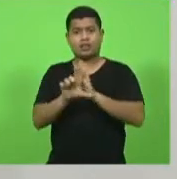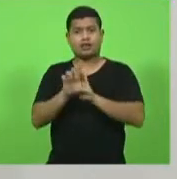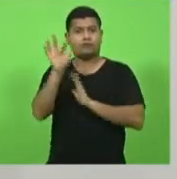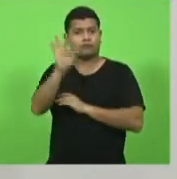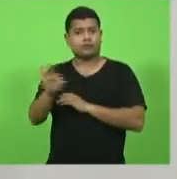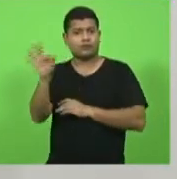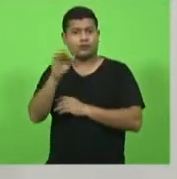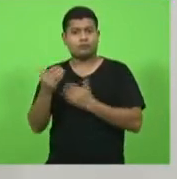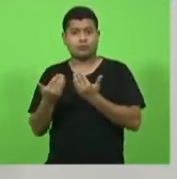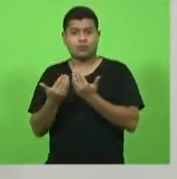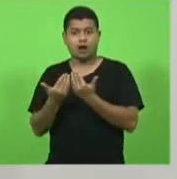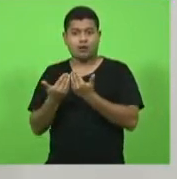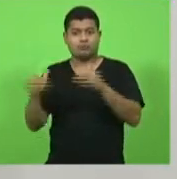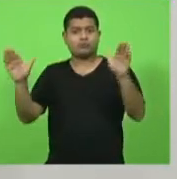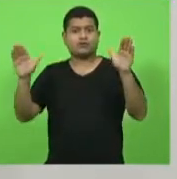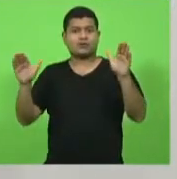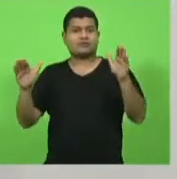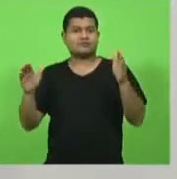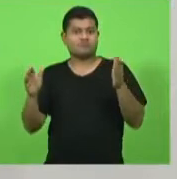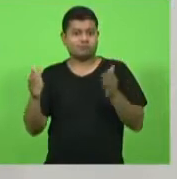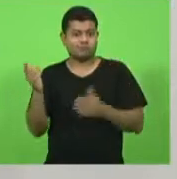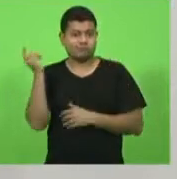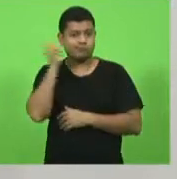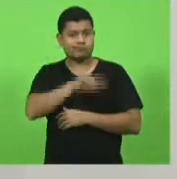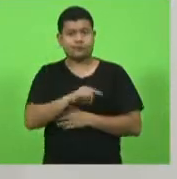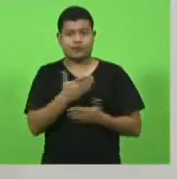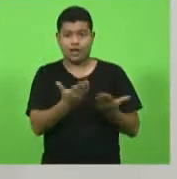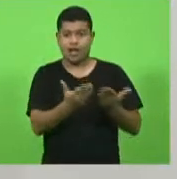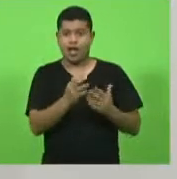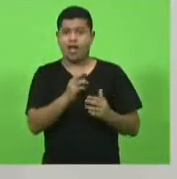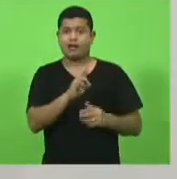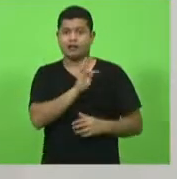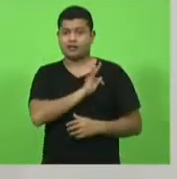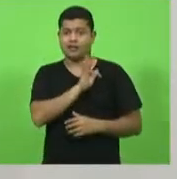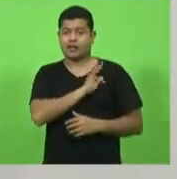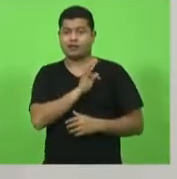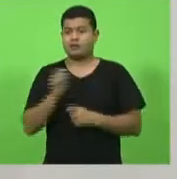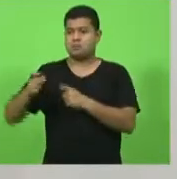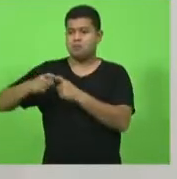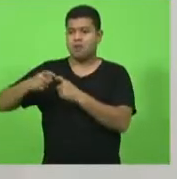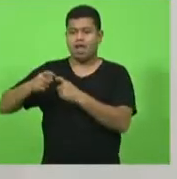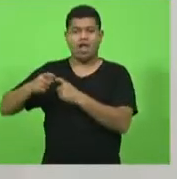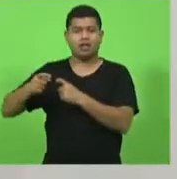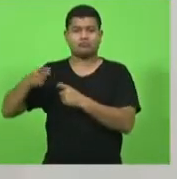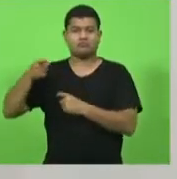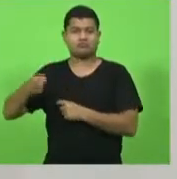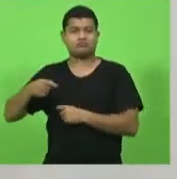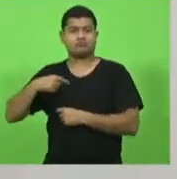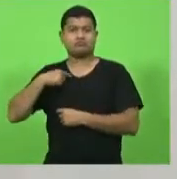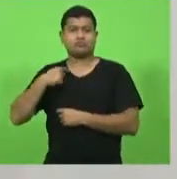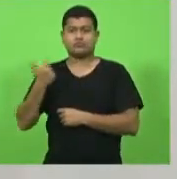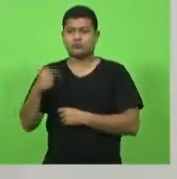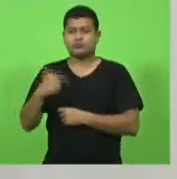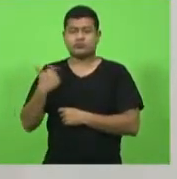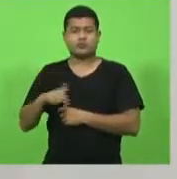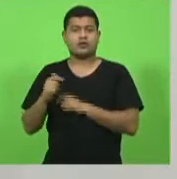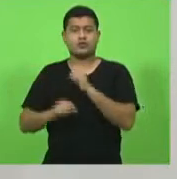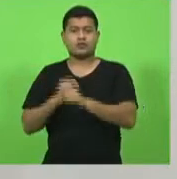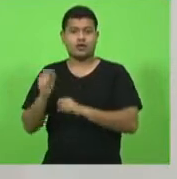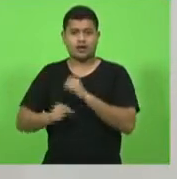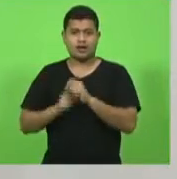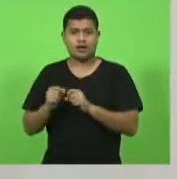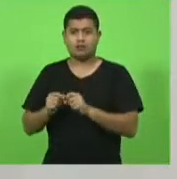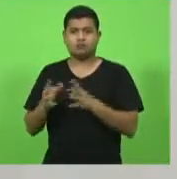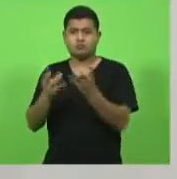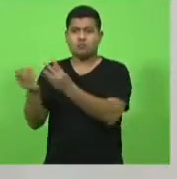para abrir o mercado poxa vida médico não tem em quantidade necessária para atender a